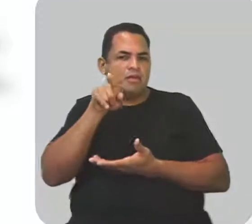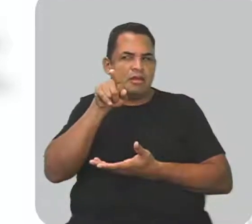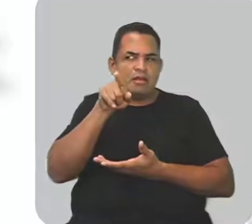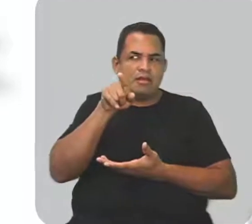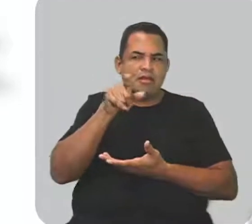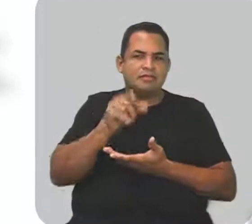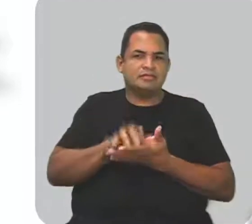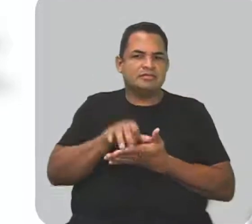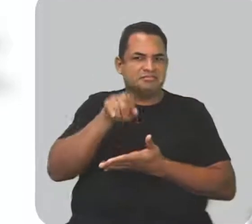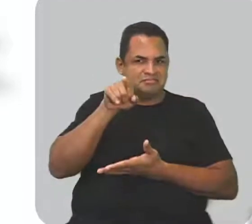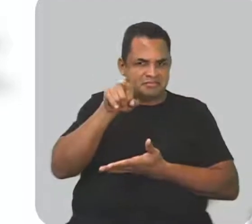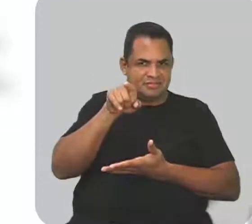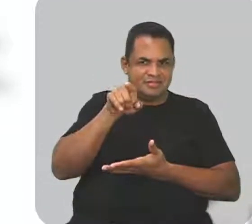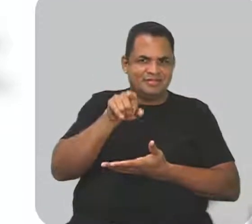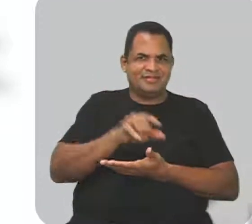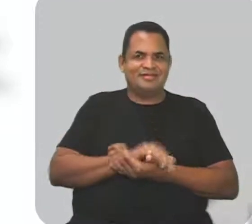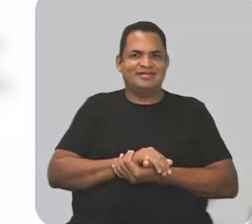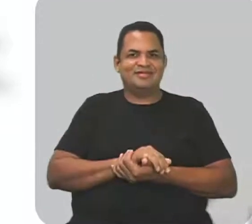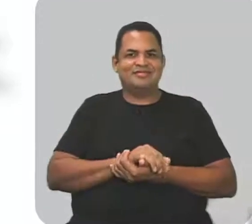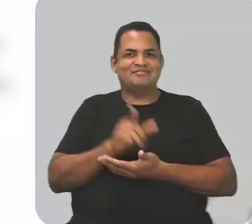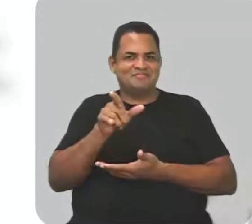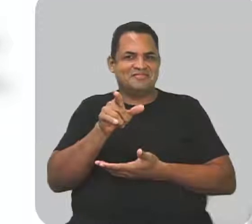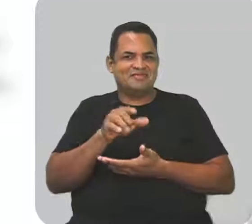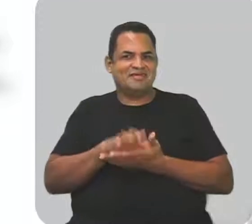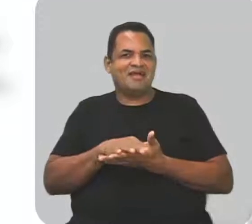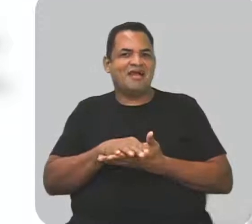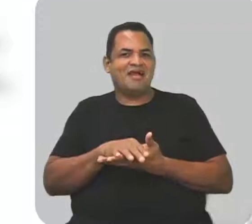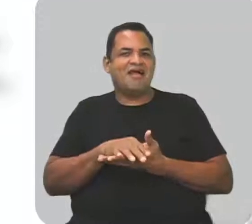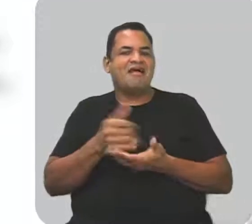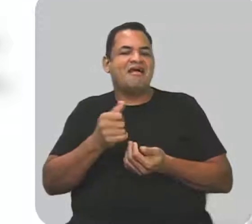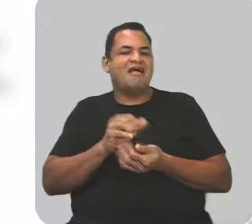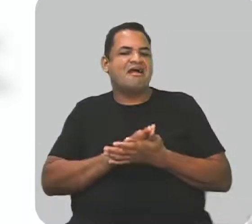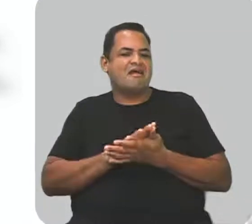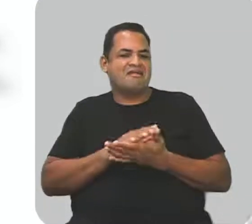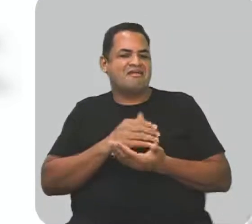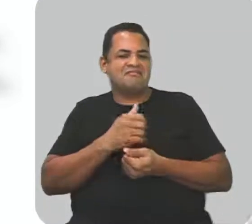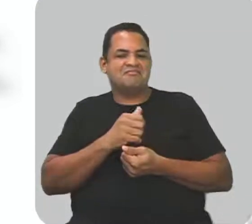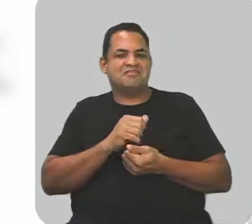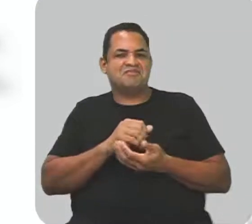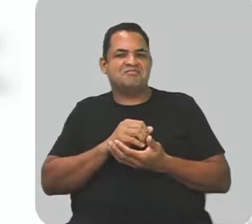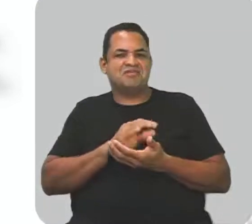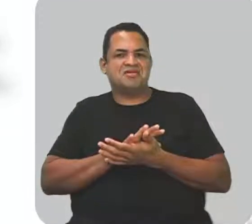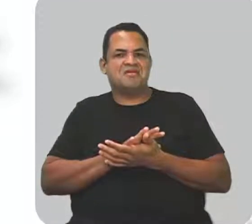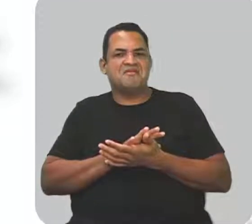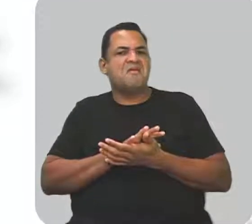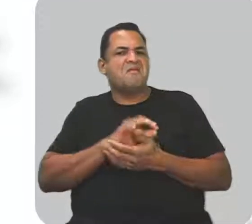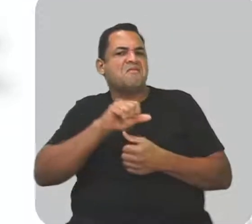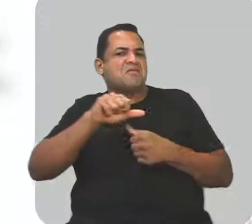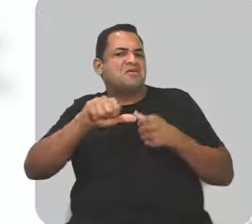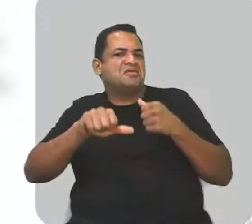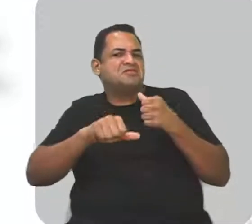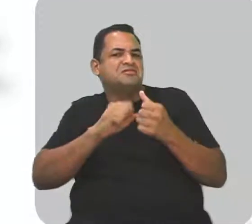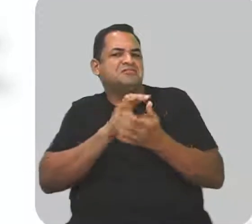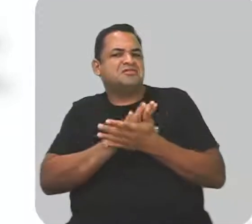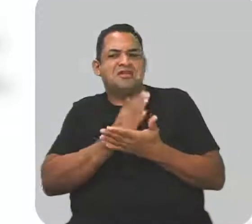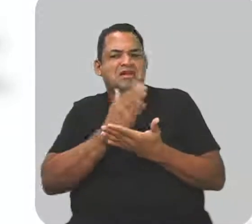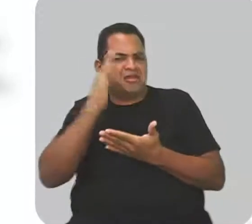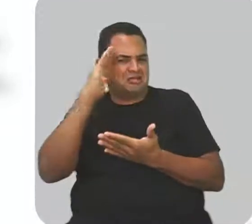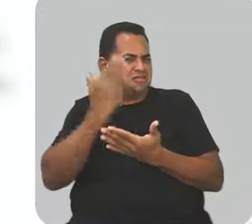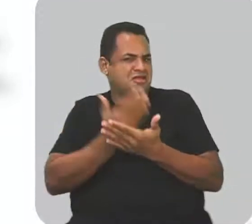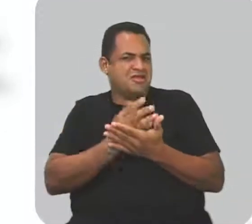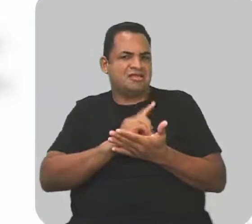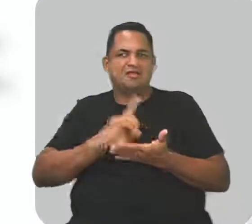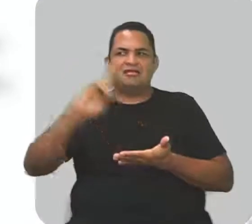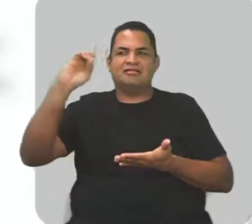Oi. Com você, eu viro até ateu. Ateu disposto, a linda.